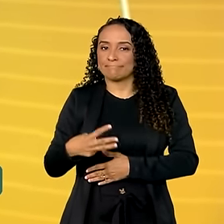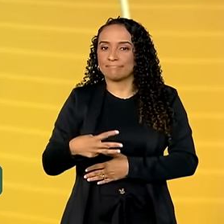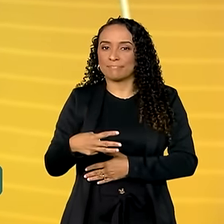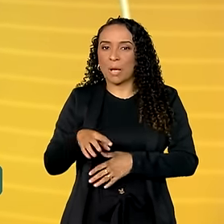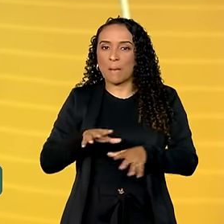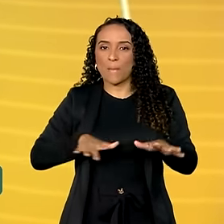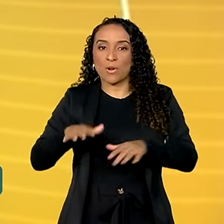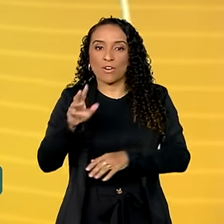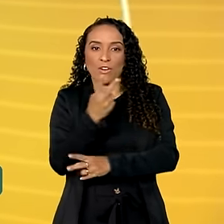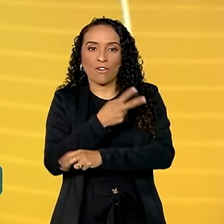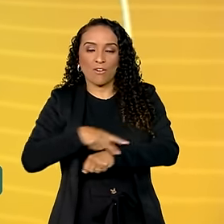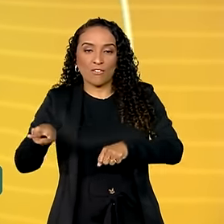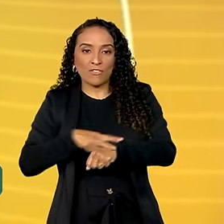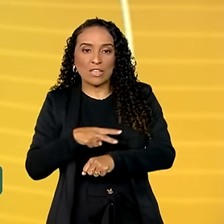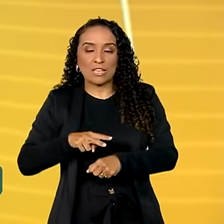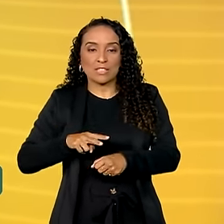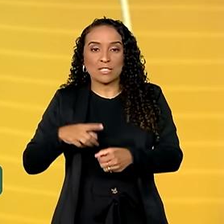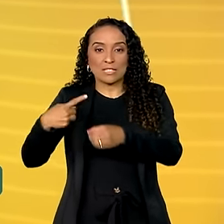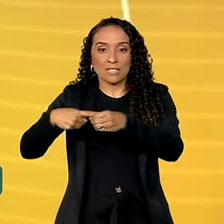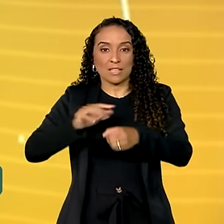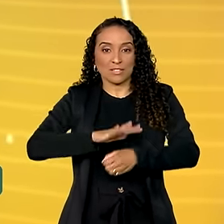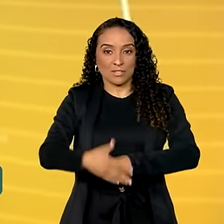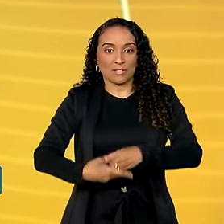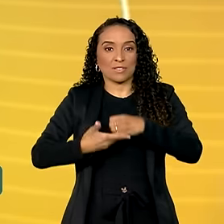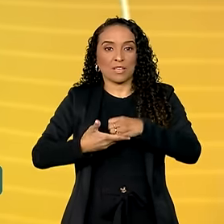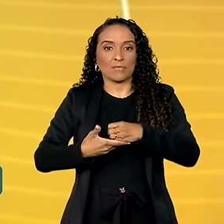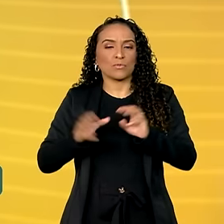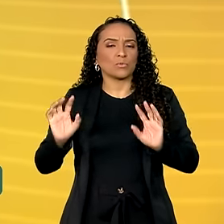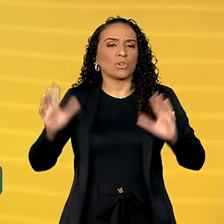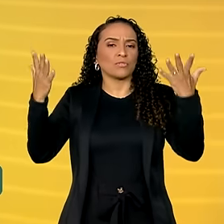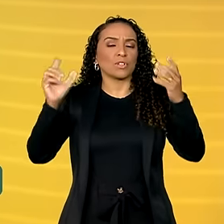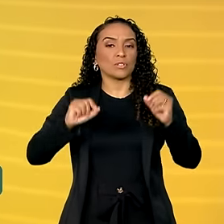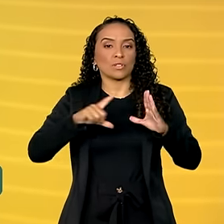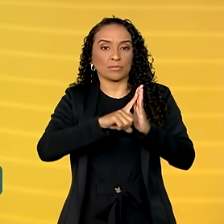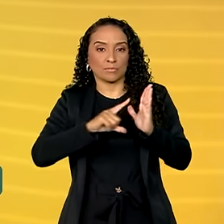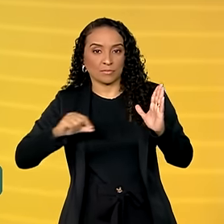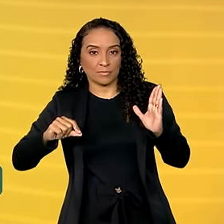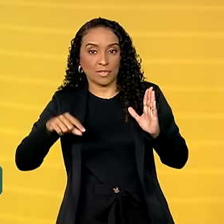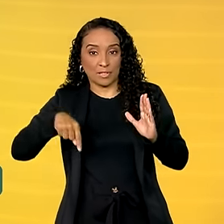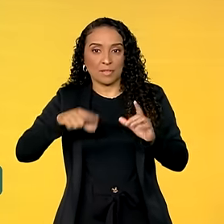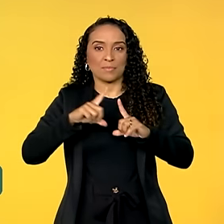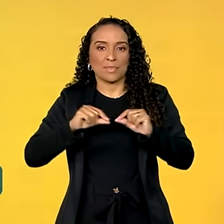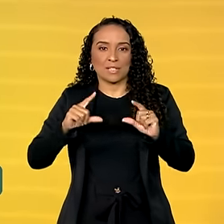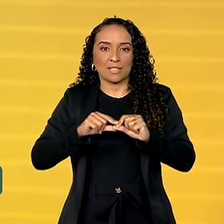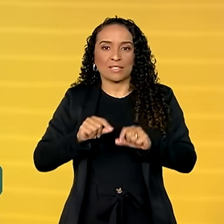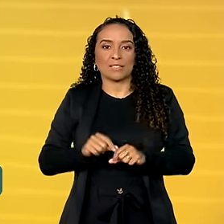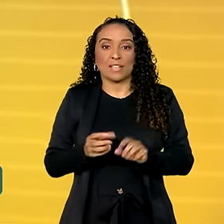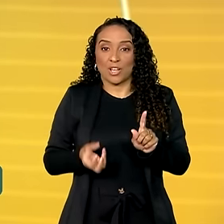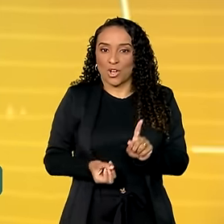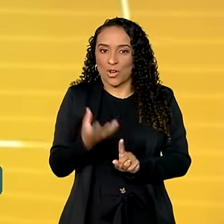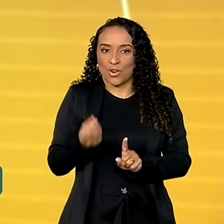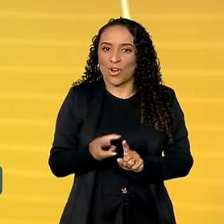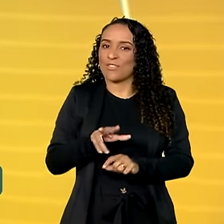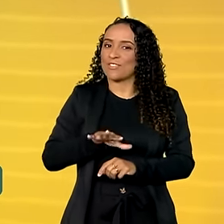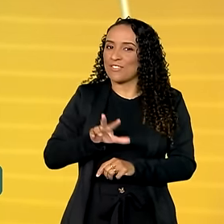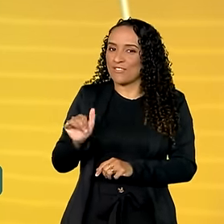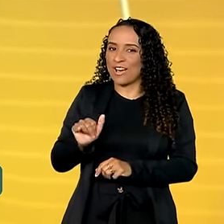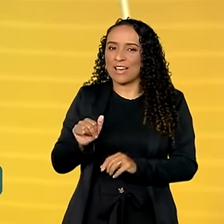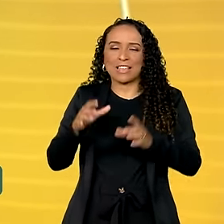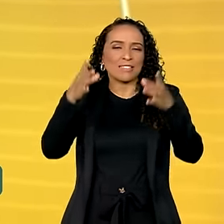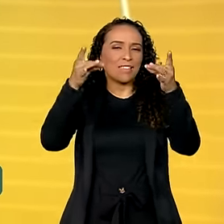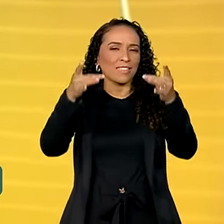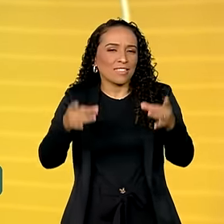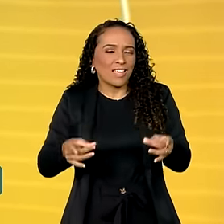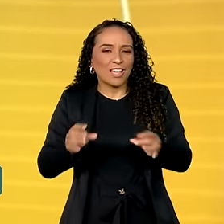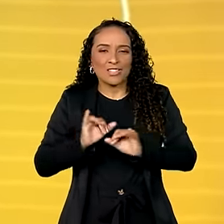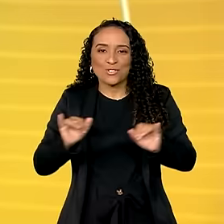mobilidade verde e cidades sustentáveis. O evento será no Palácio do Planalto, aqui em Brasília, e o Canal Gov, é claro, vai trazer todos